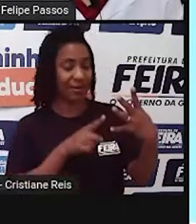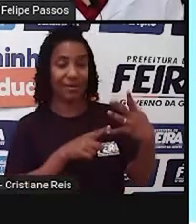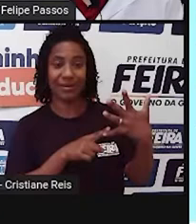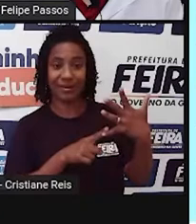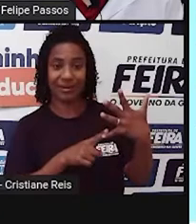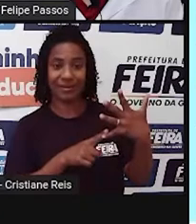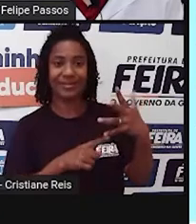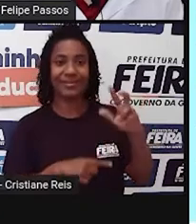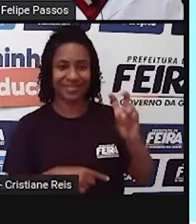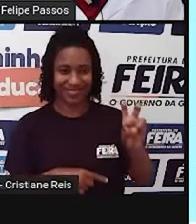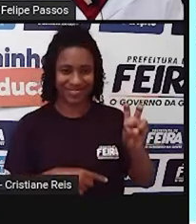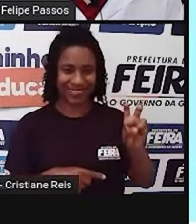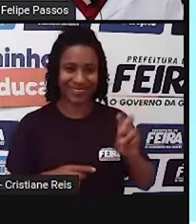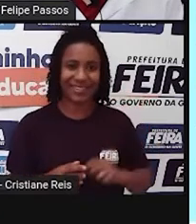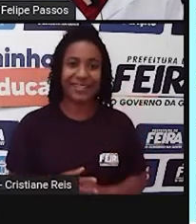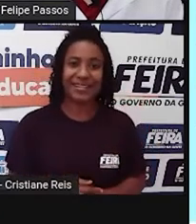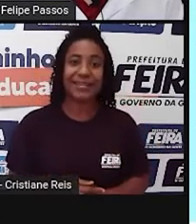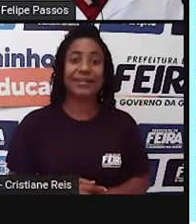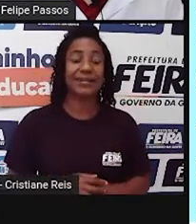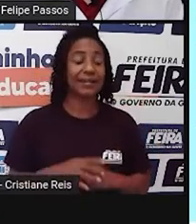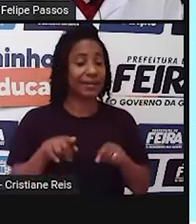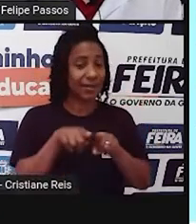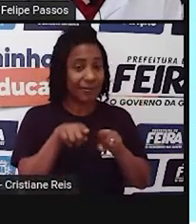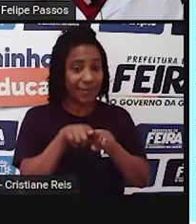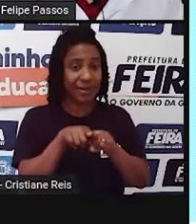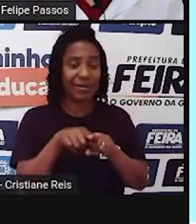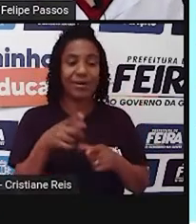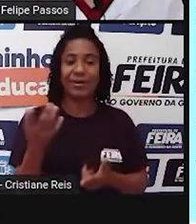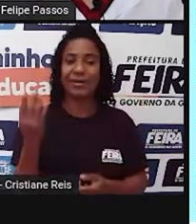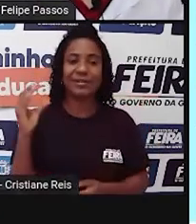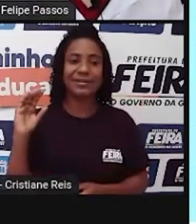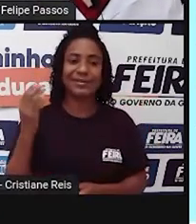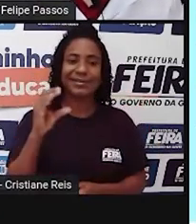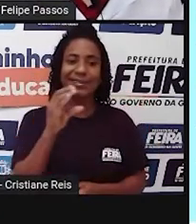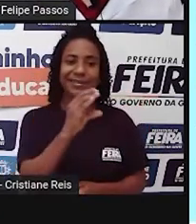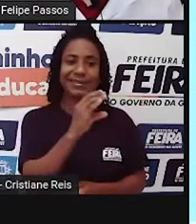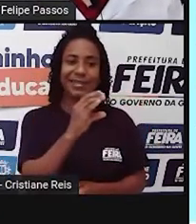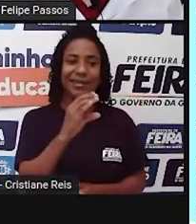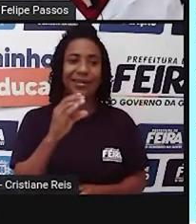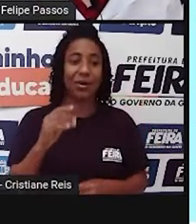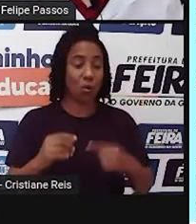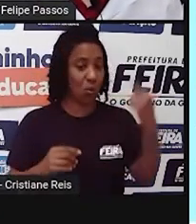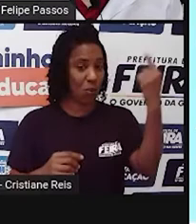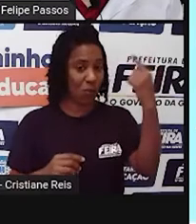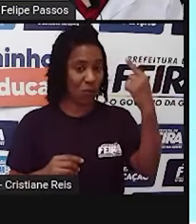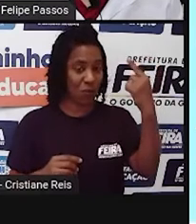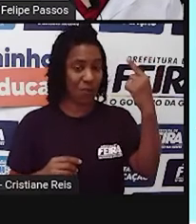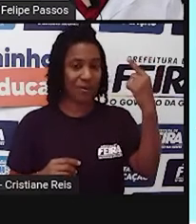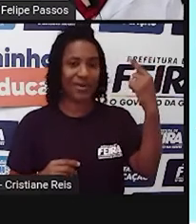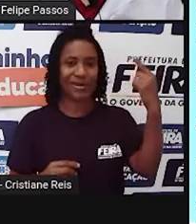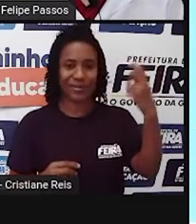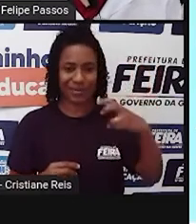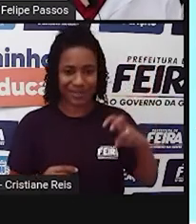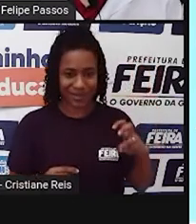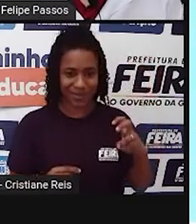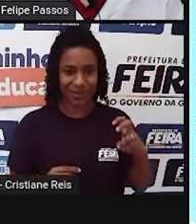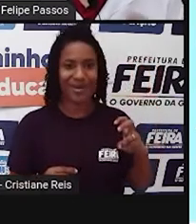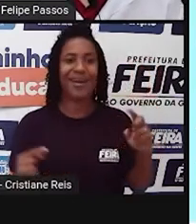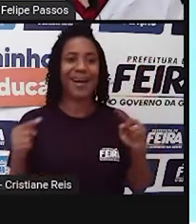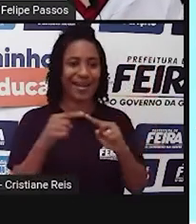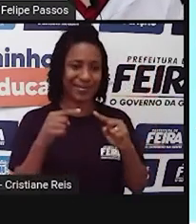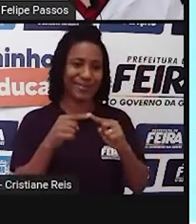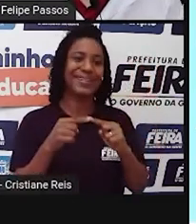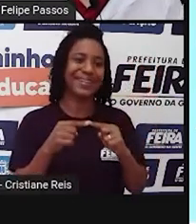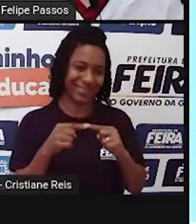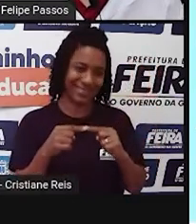produção em geral. Talvez o 1 e o 5 sejam as definições aí que a gente mais pense quando a gente